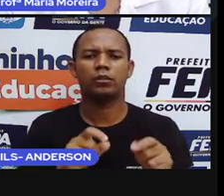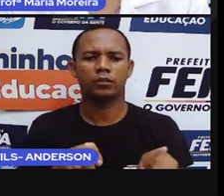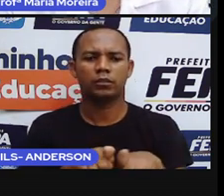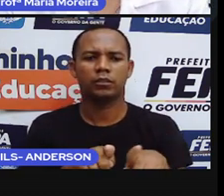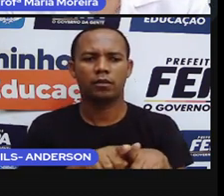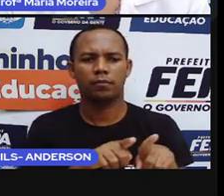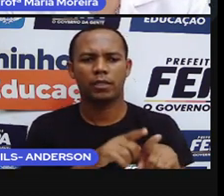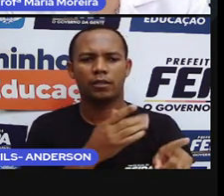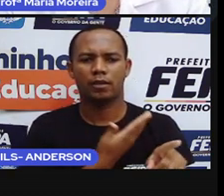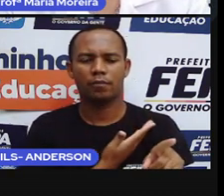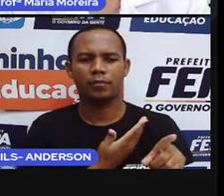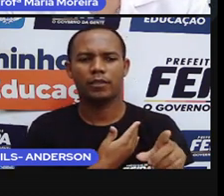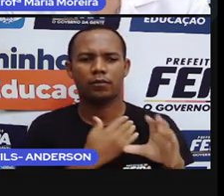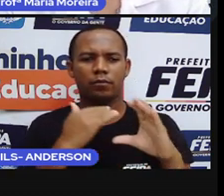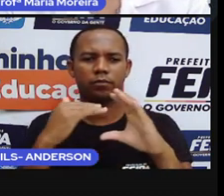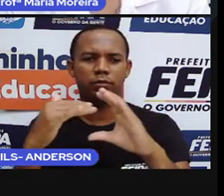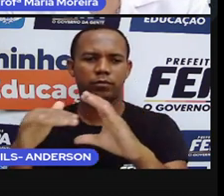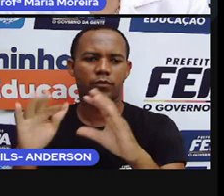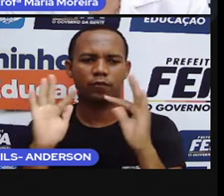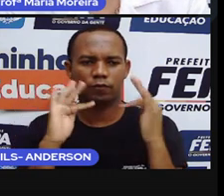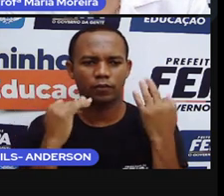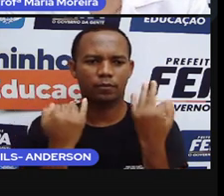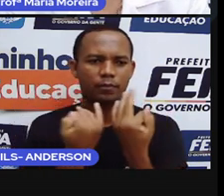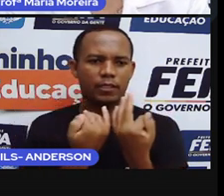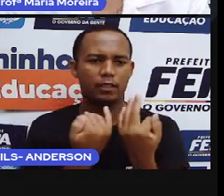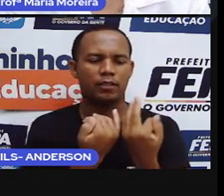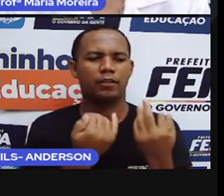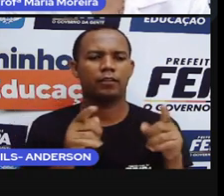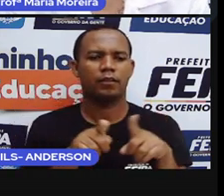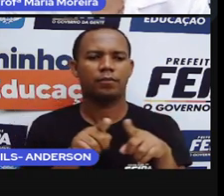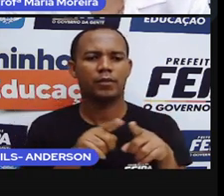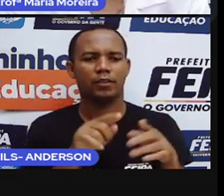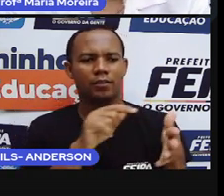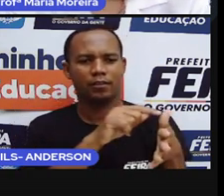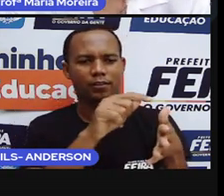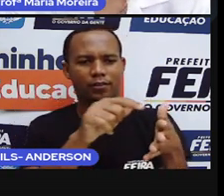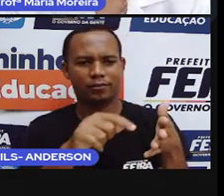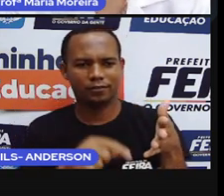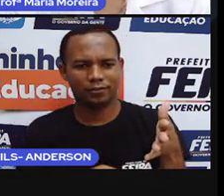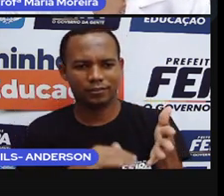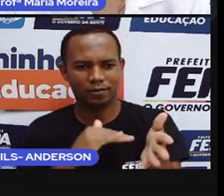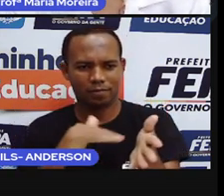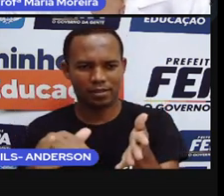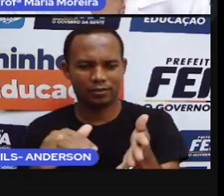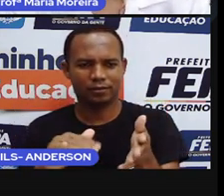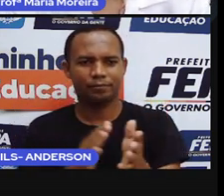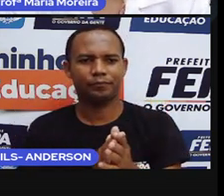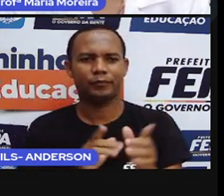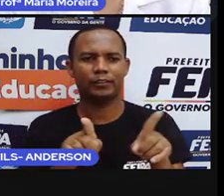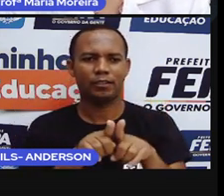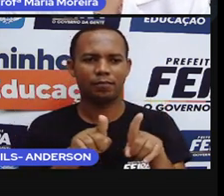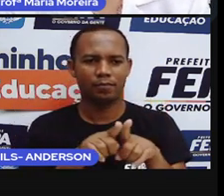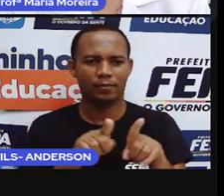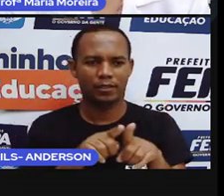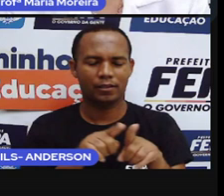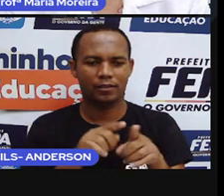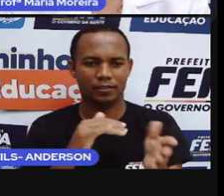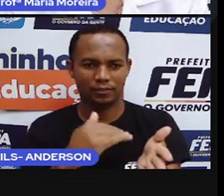com os amigos e familiares nas redes sociais. E não esqueçam de que marcar quem? A